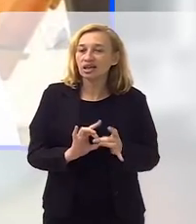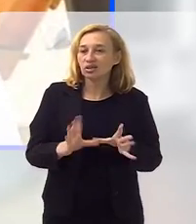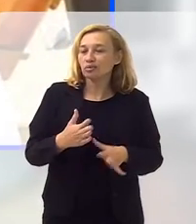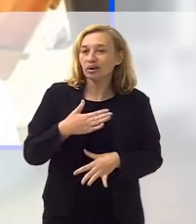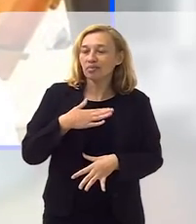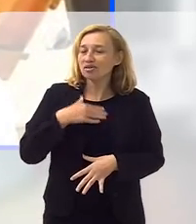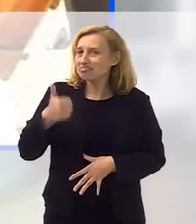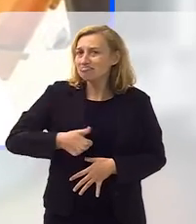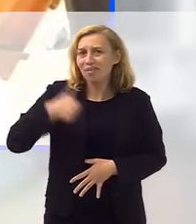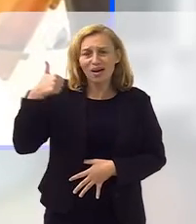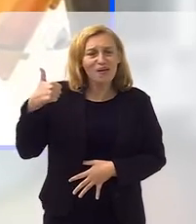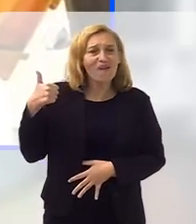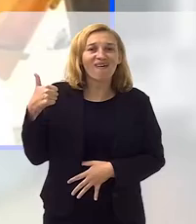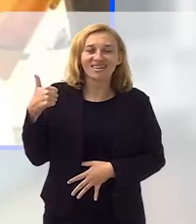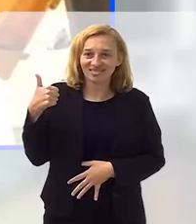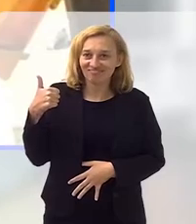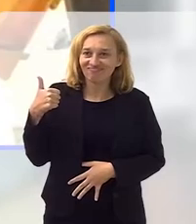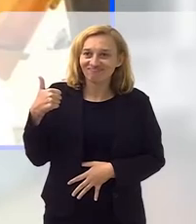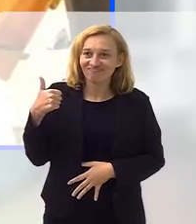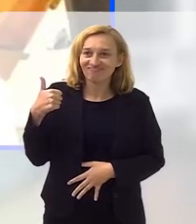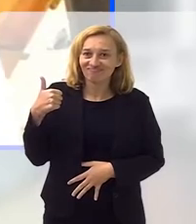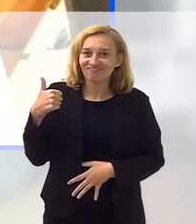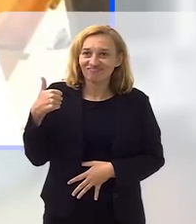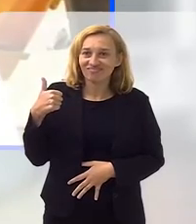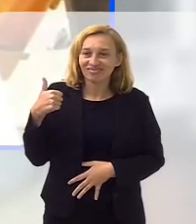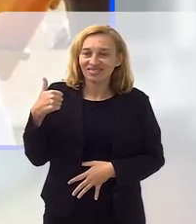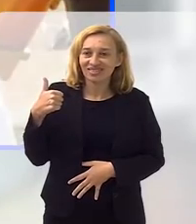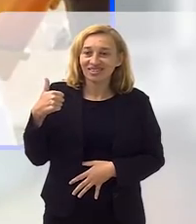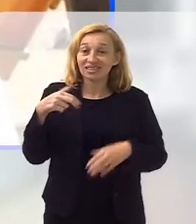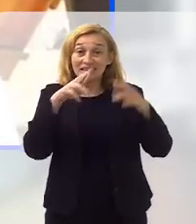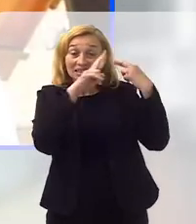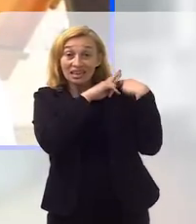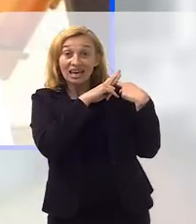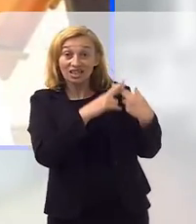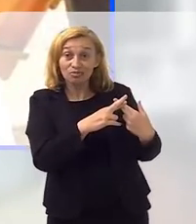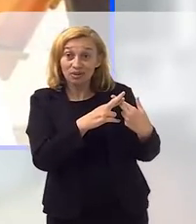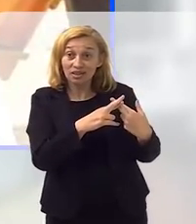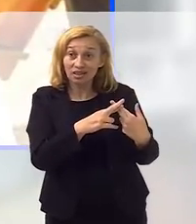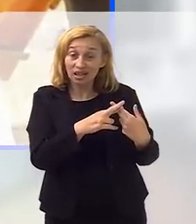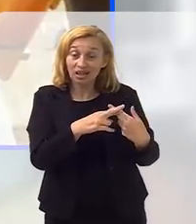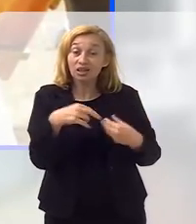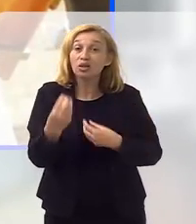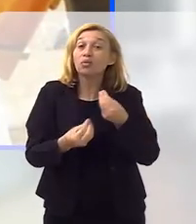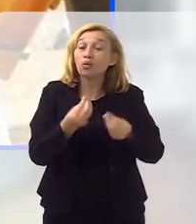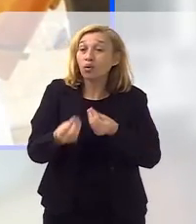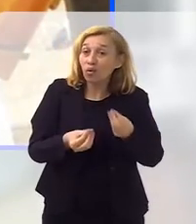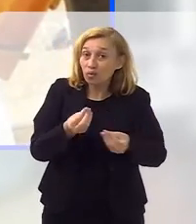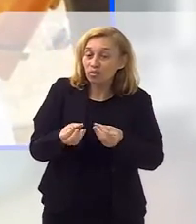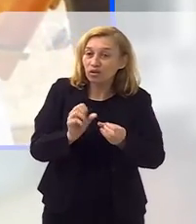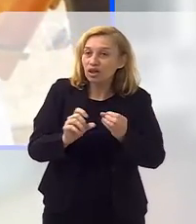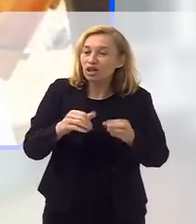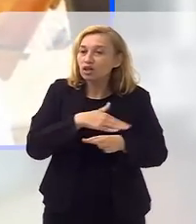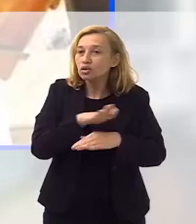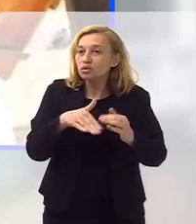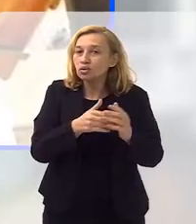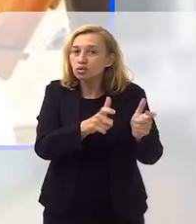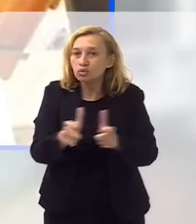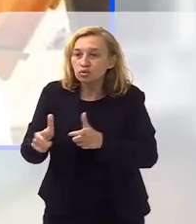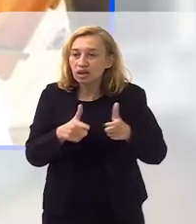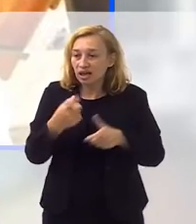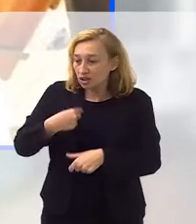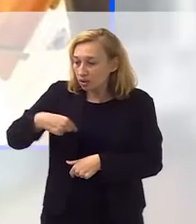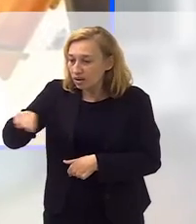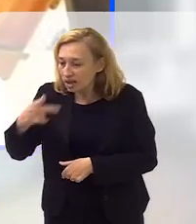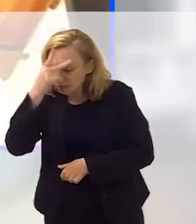deixou, pra mim esse é um dos melhores legados que ela deixou, assim, de ser respeitada, assim, como ela foi, todos os